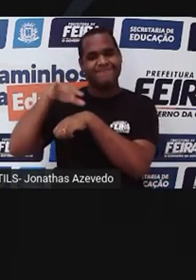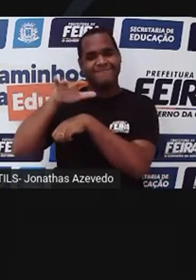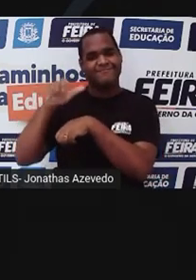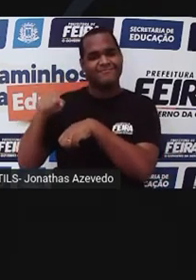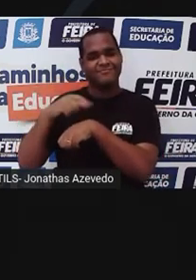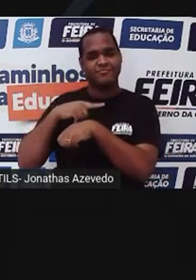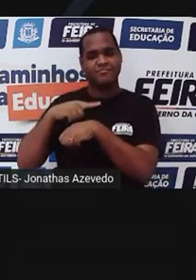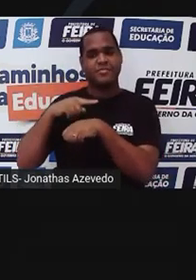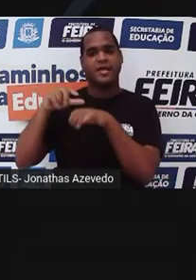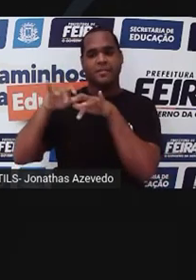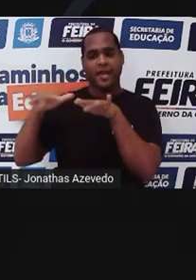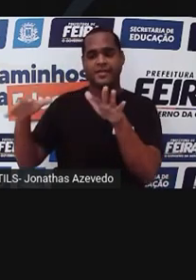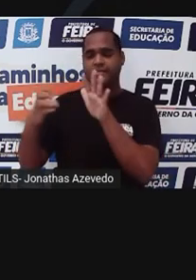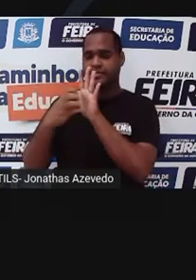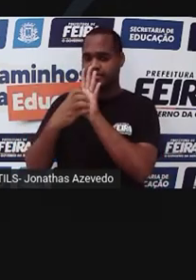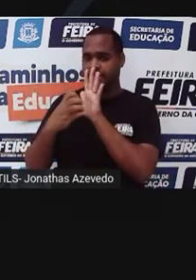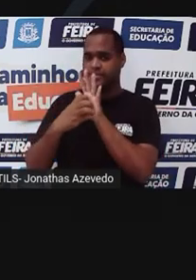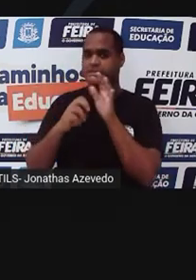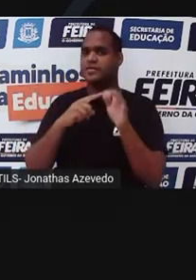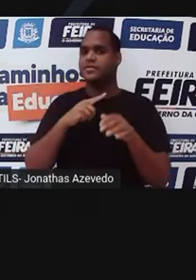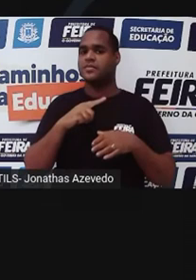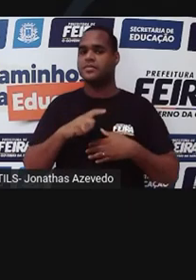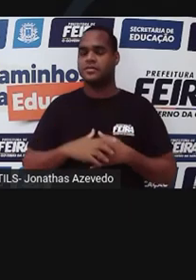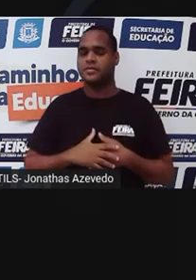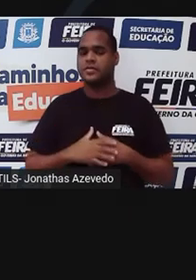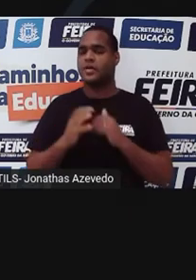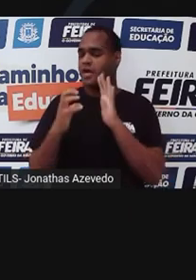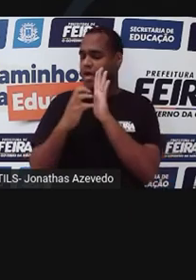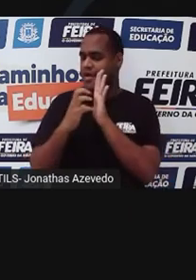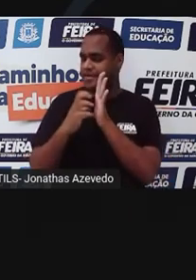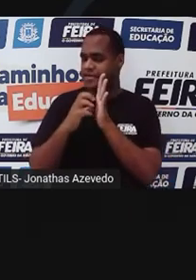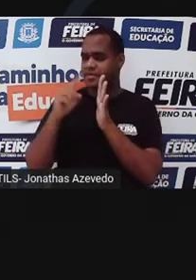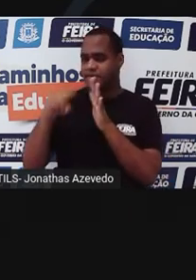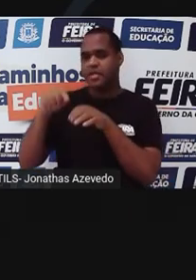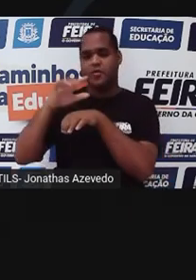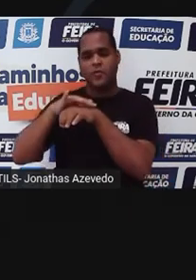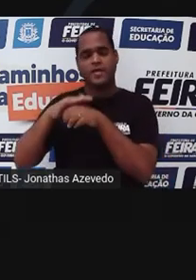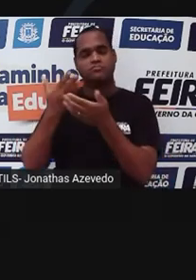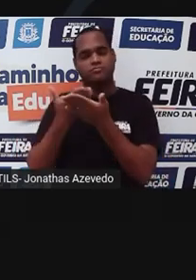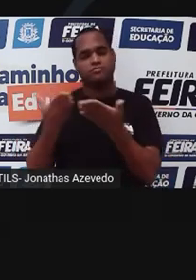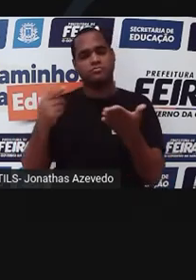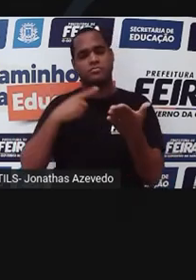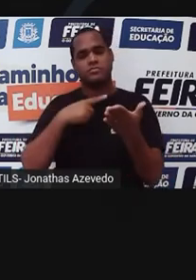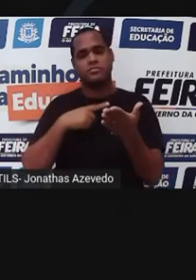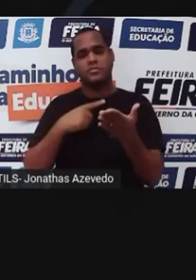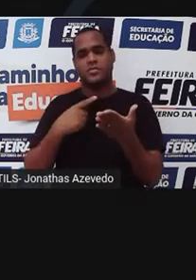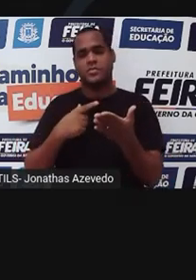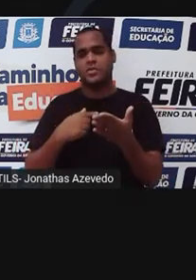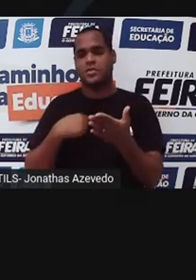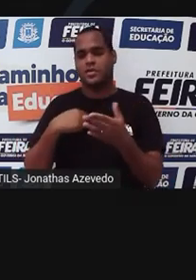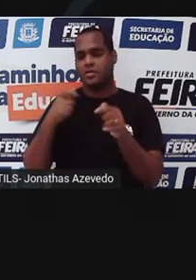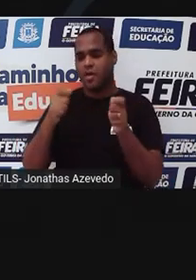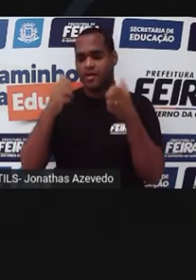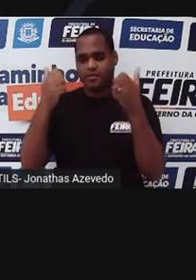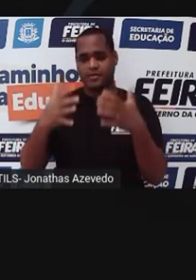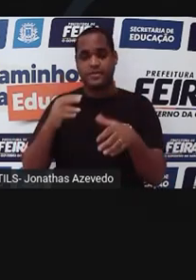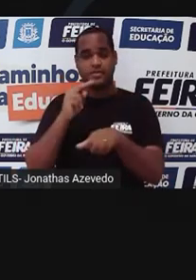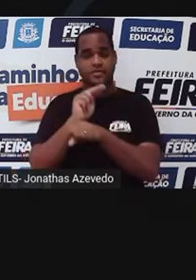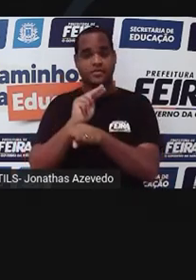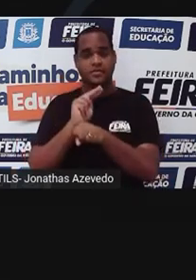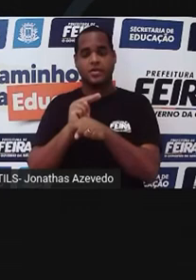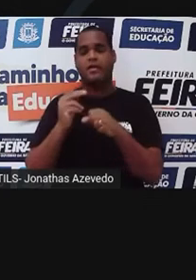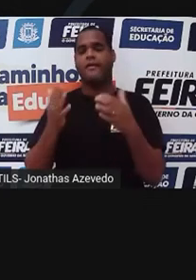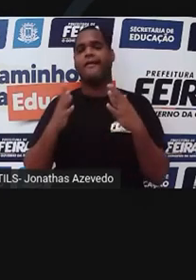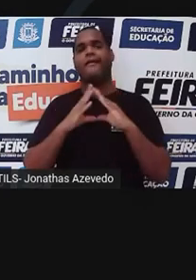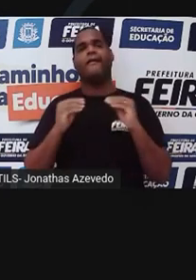maior prevalência do HIV. Aids é uma doença que está aí. Nós não podemos relaxar na prevenção de forma